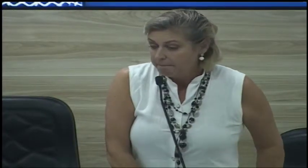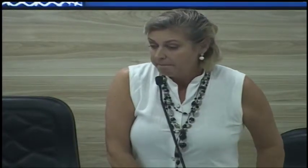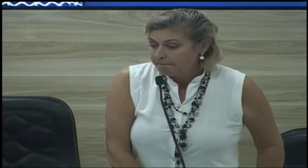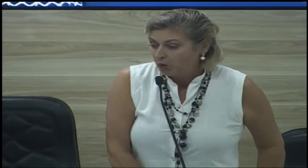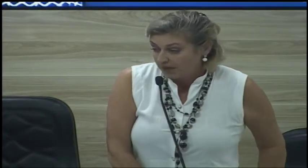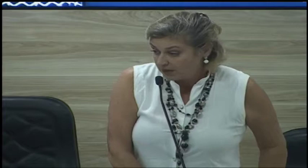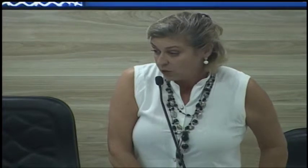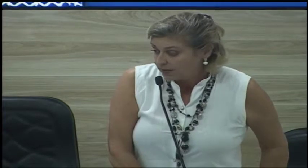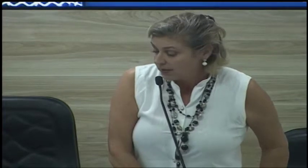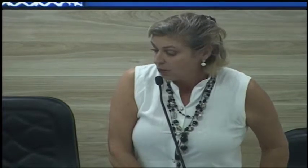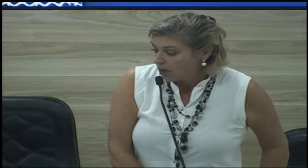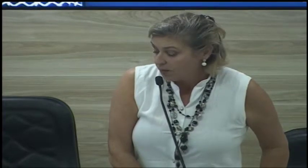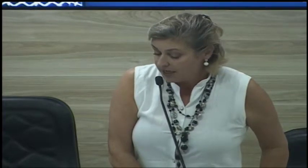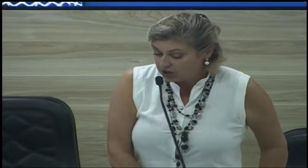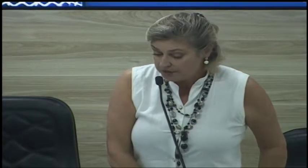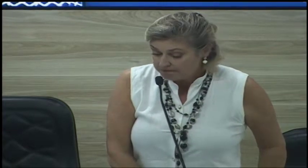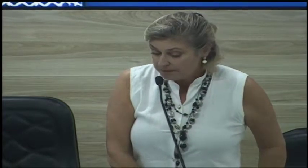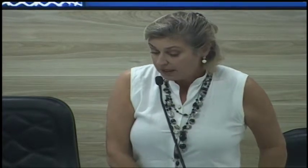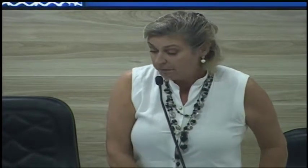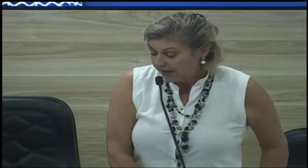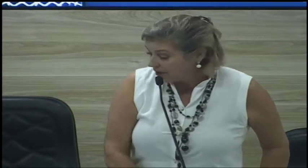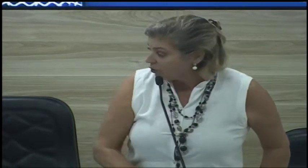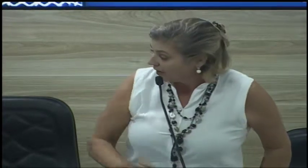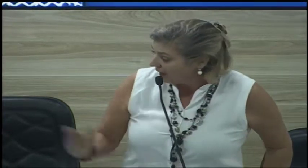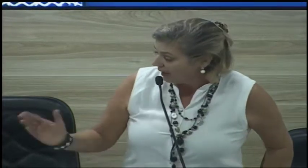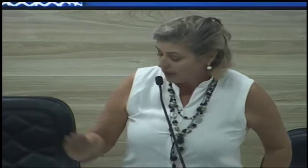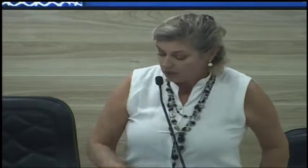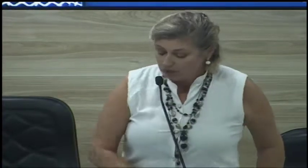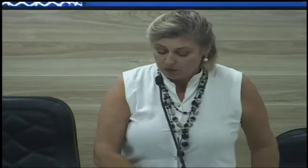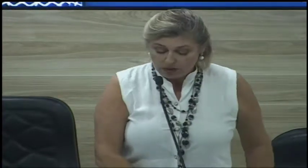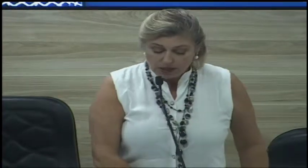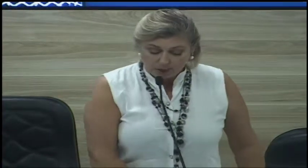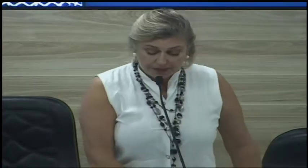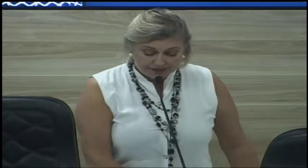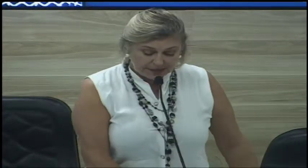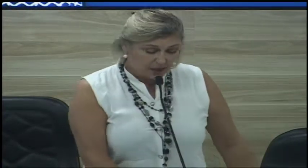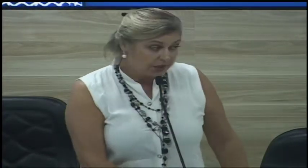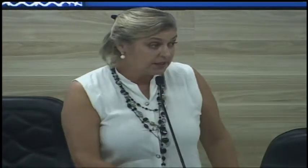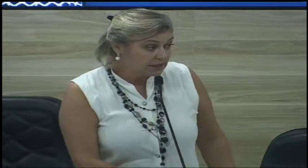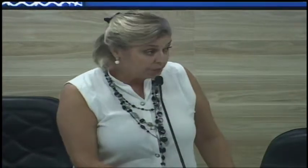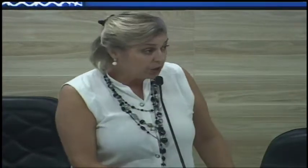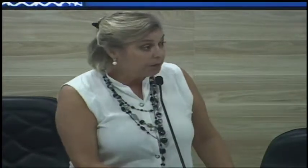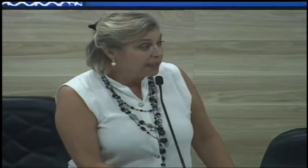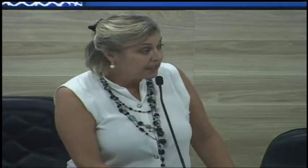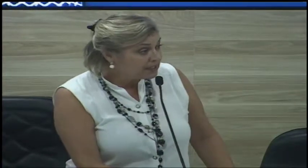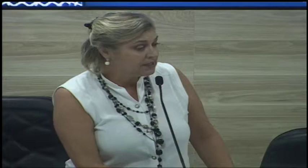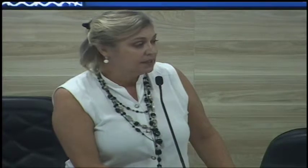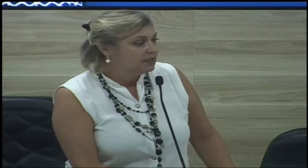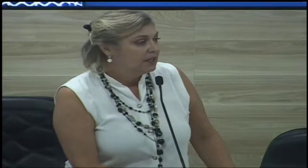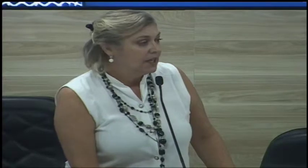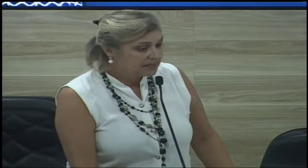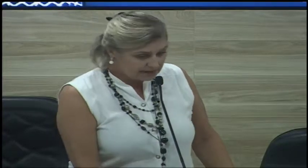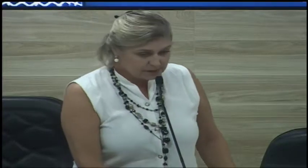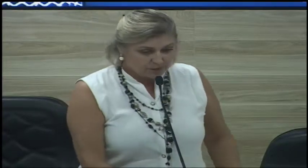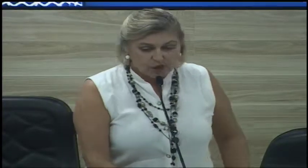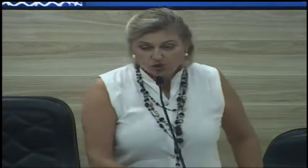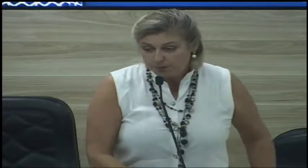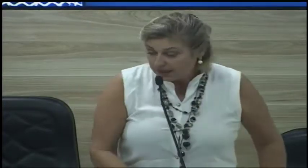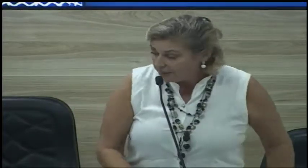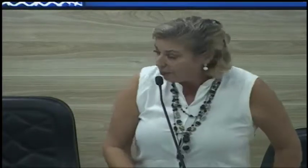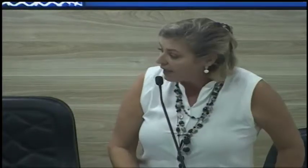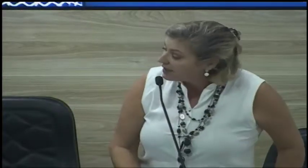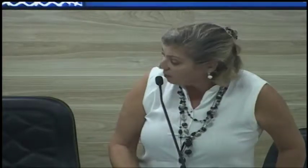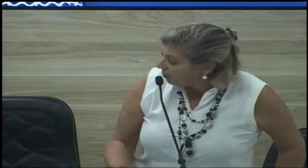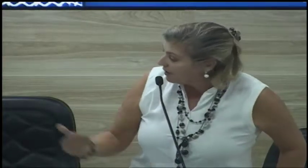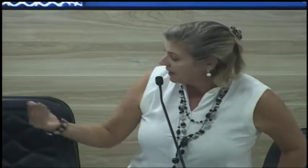situação realmente que peço aqui ao presidente, que disponibilize essas fotos